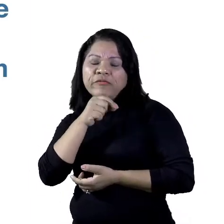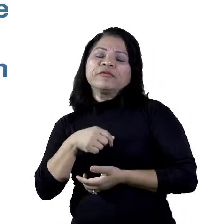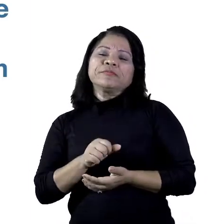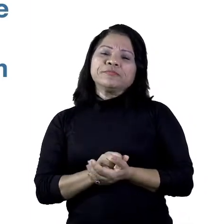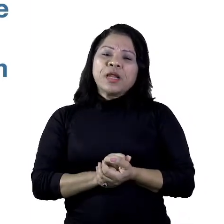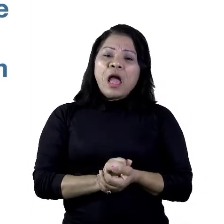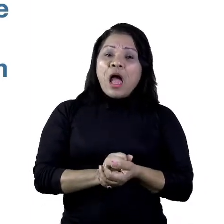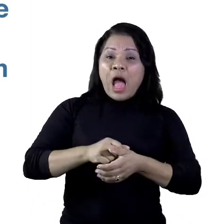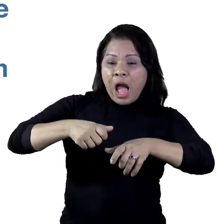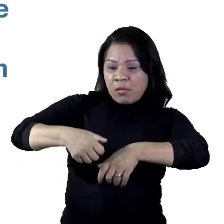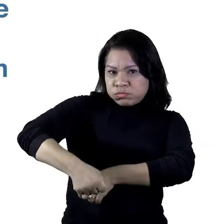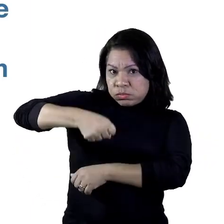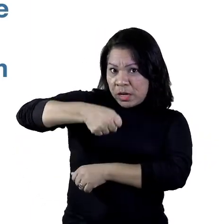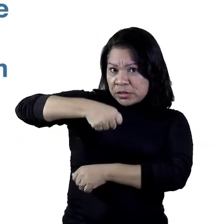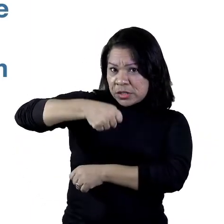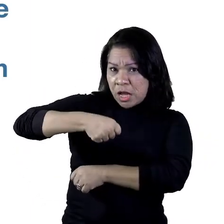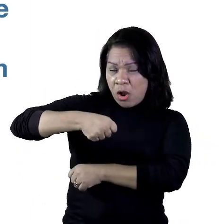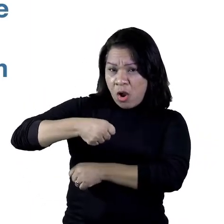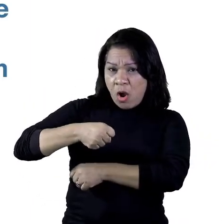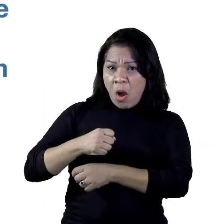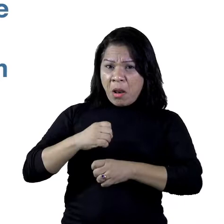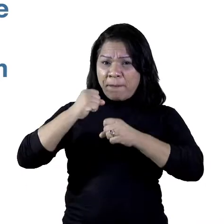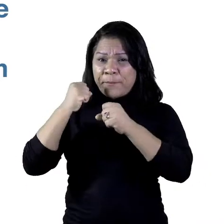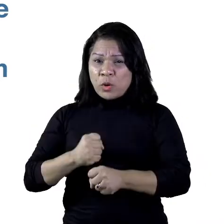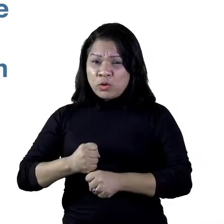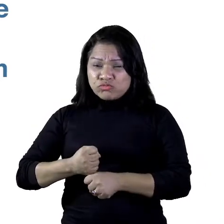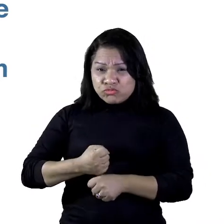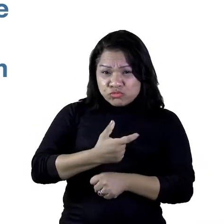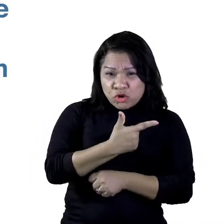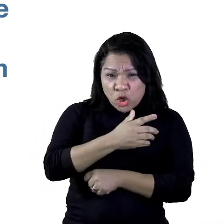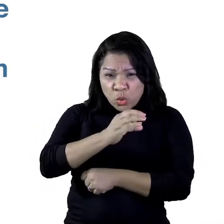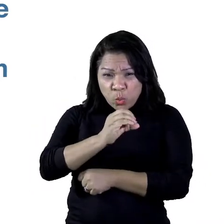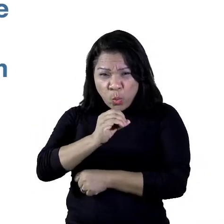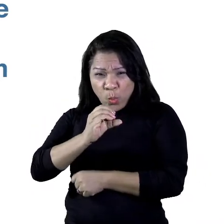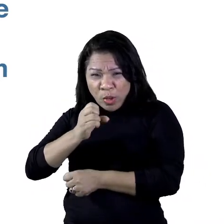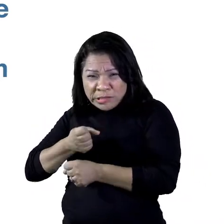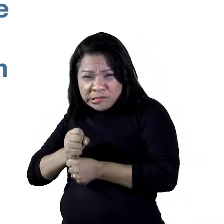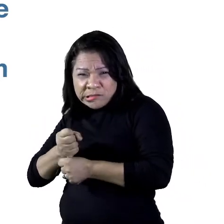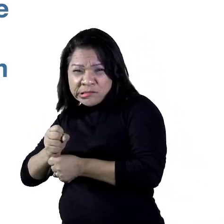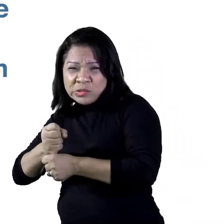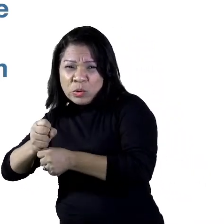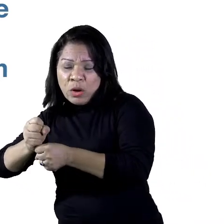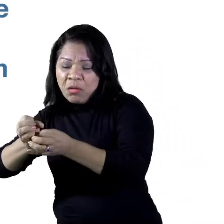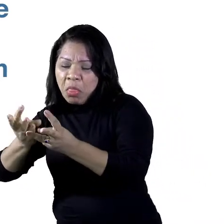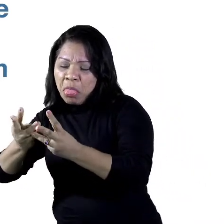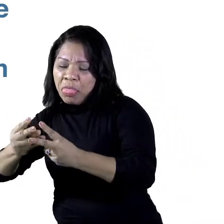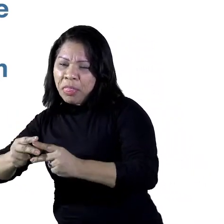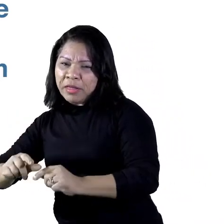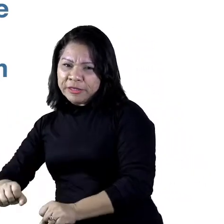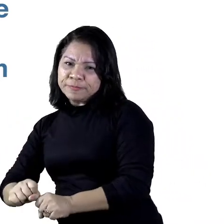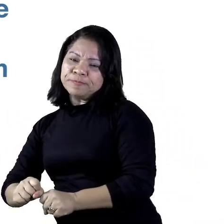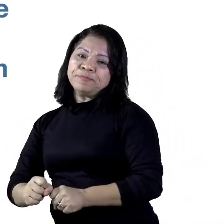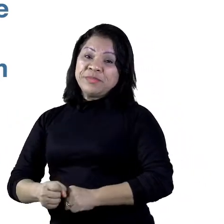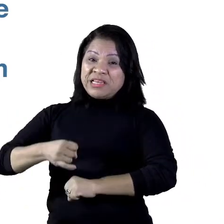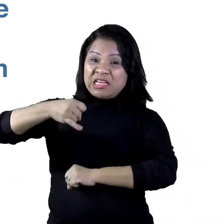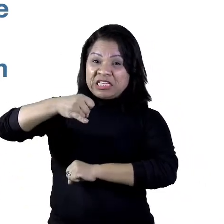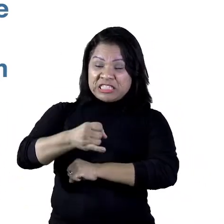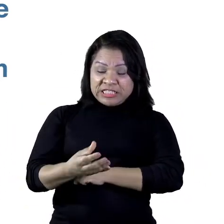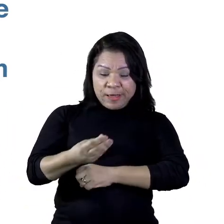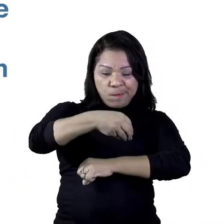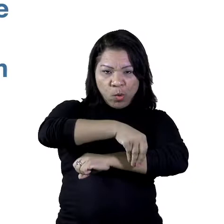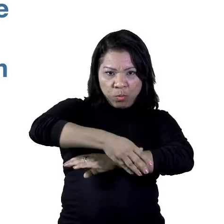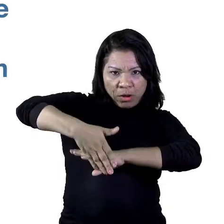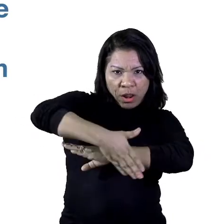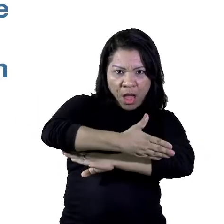para se decompor. Quando são largadas nas ruas, entopem bueiros e